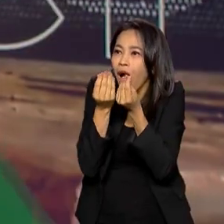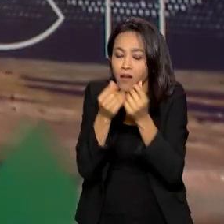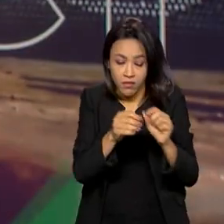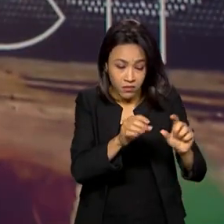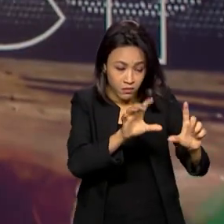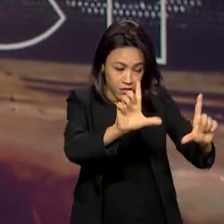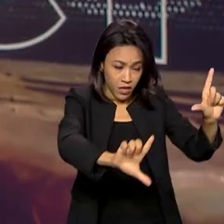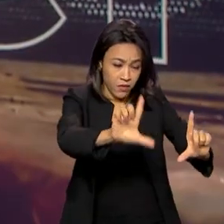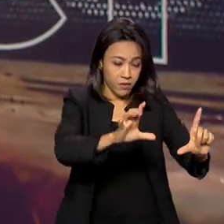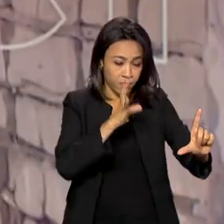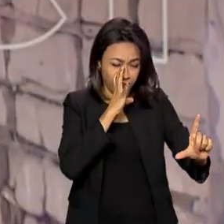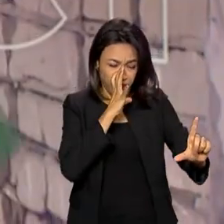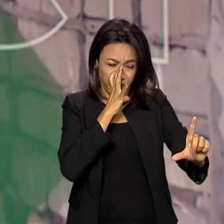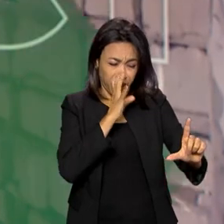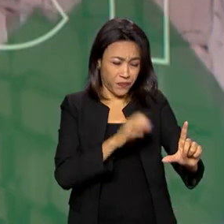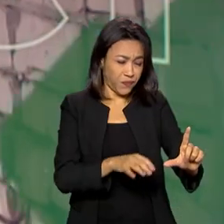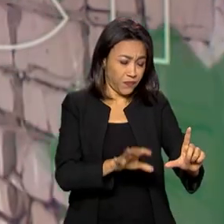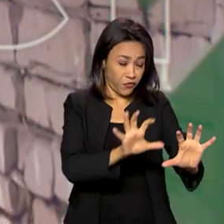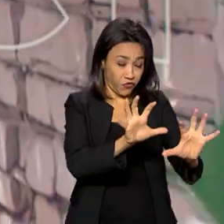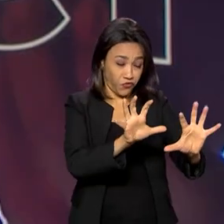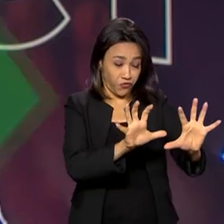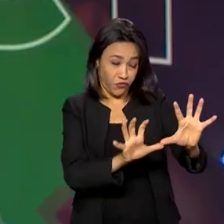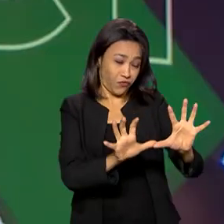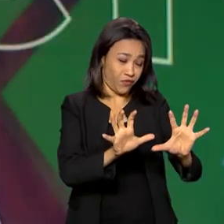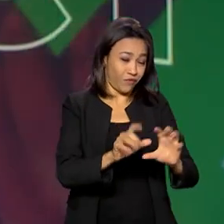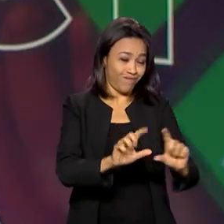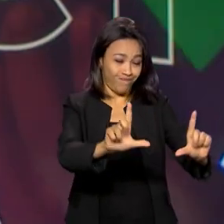um sinal manchado